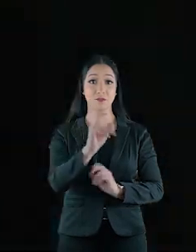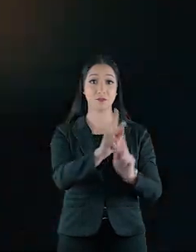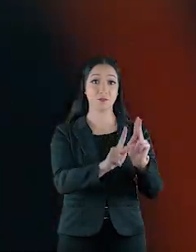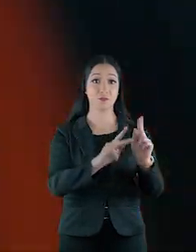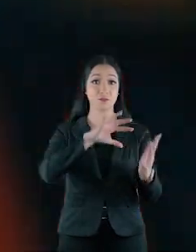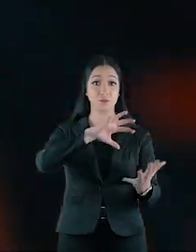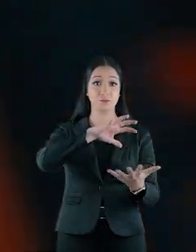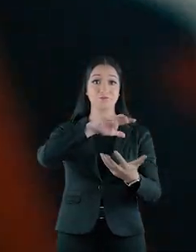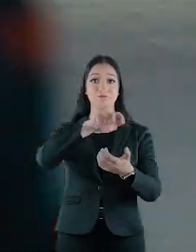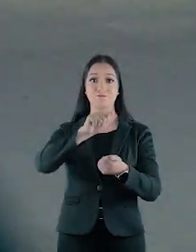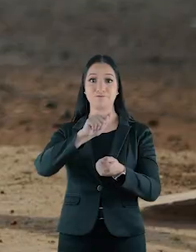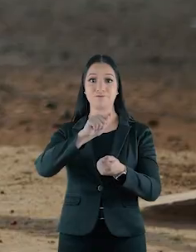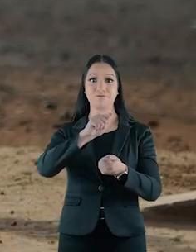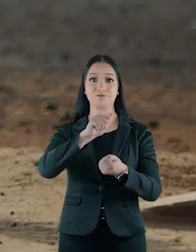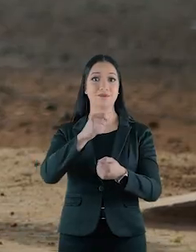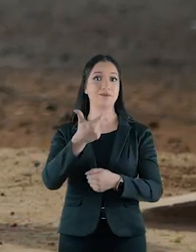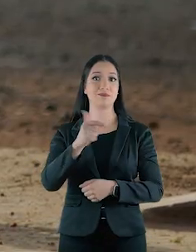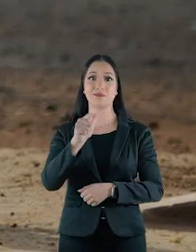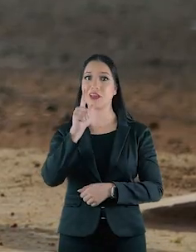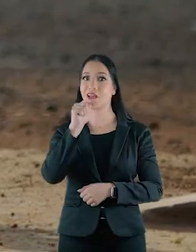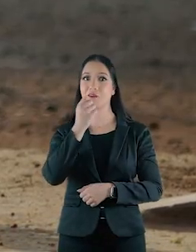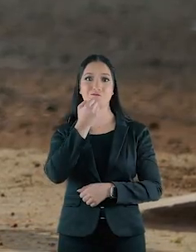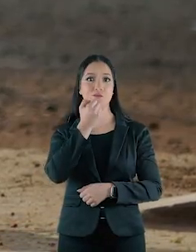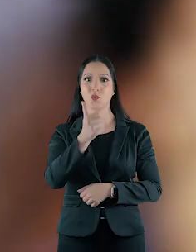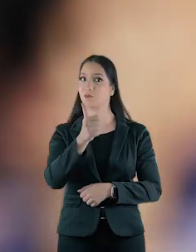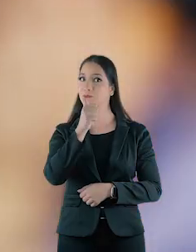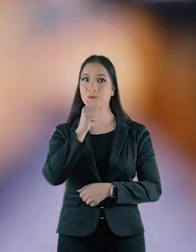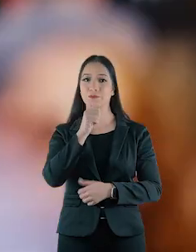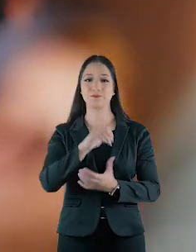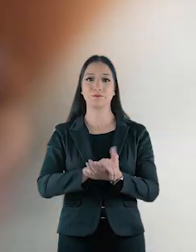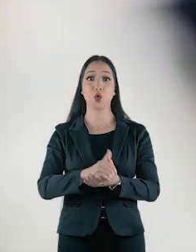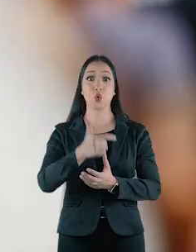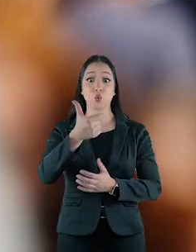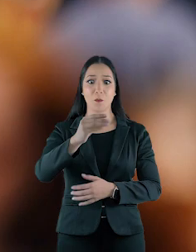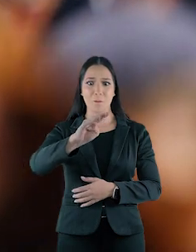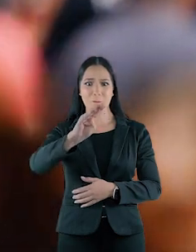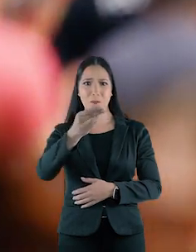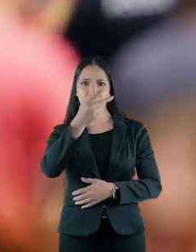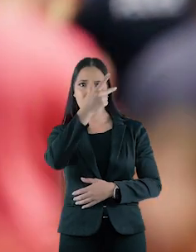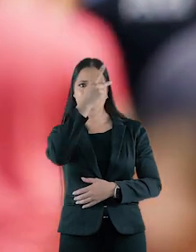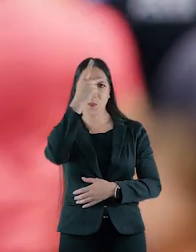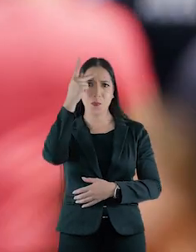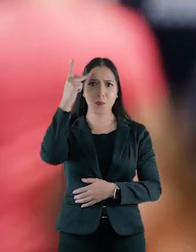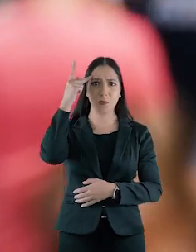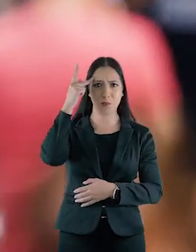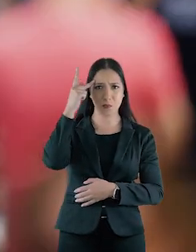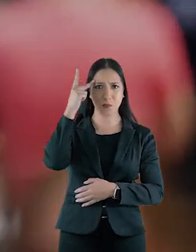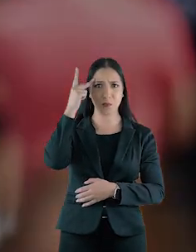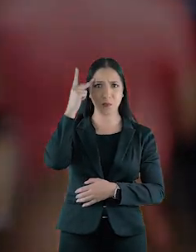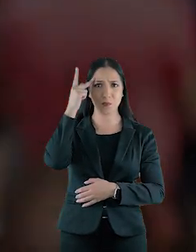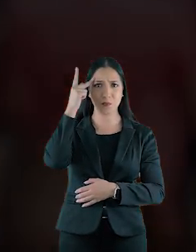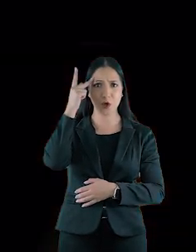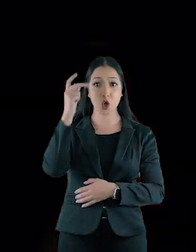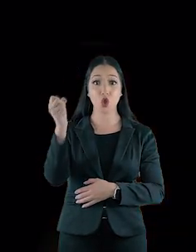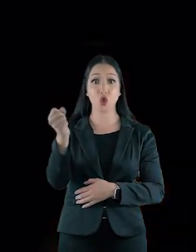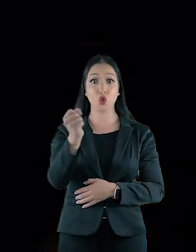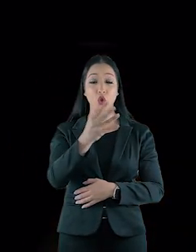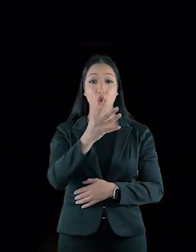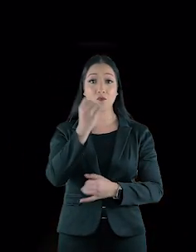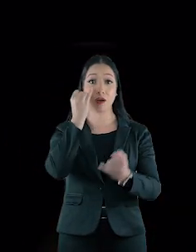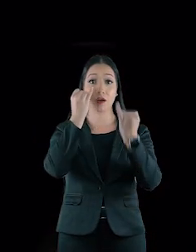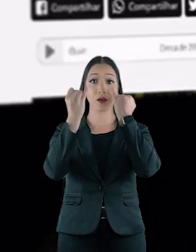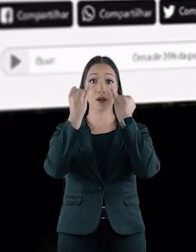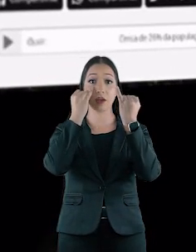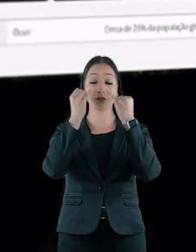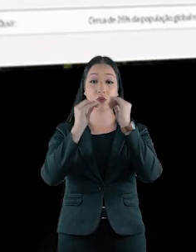26% da população global não tem acesso à água potável. 2 bilhões de pessoas. É